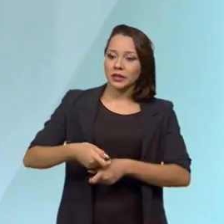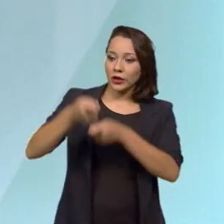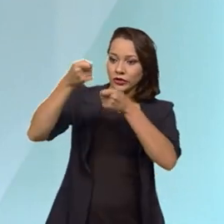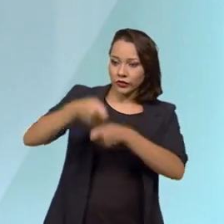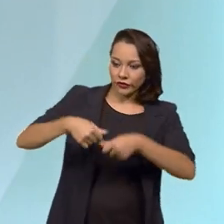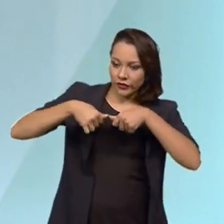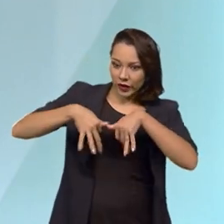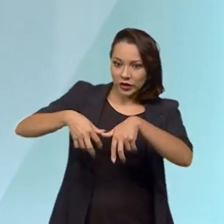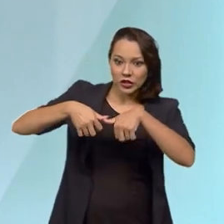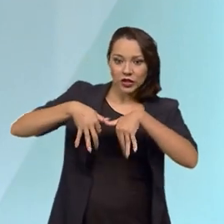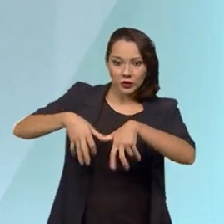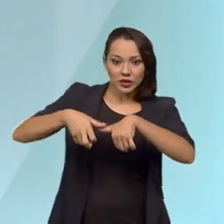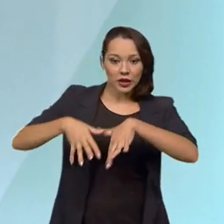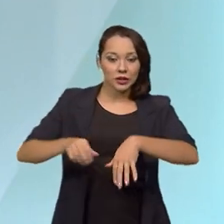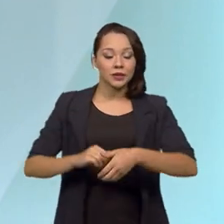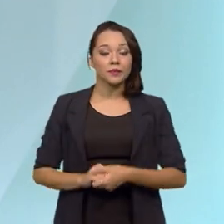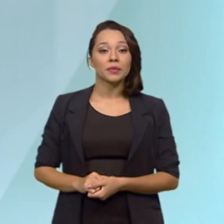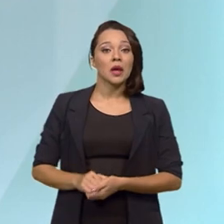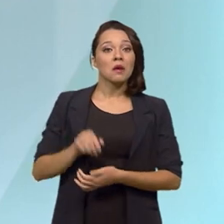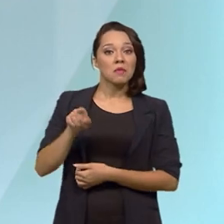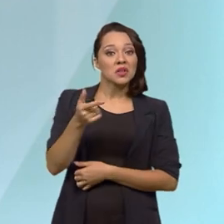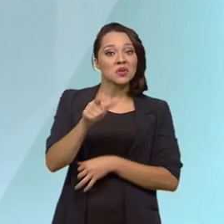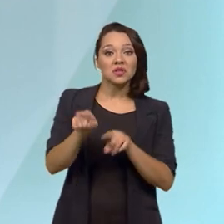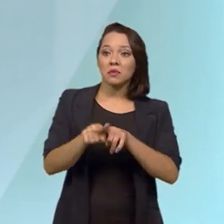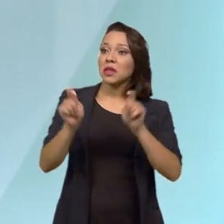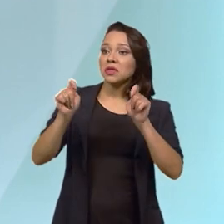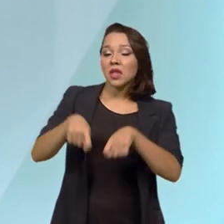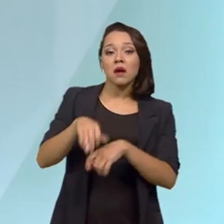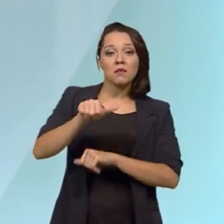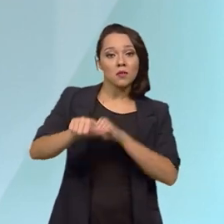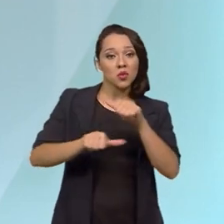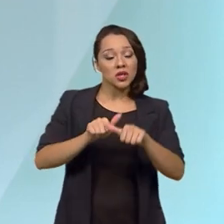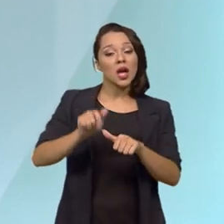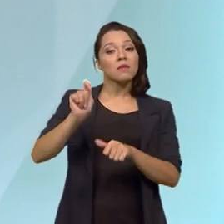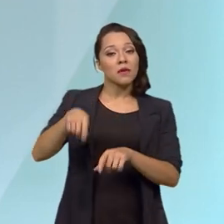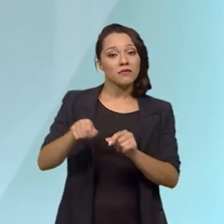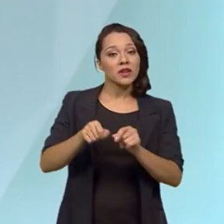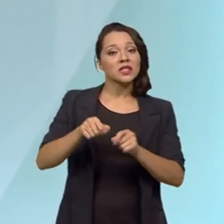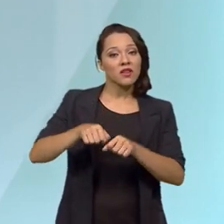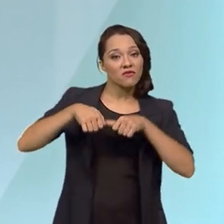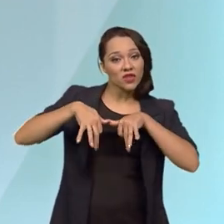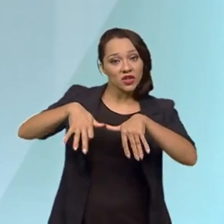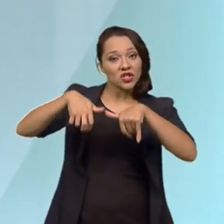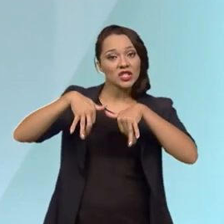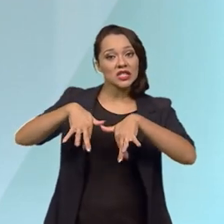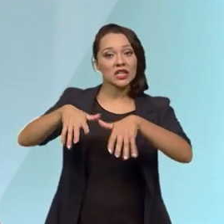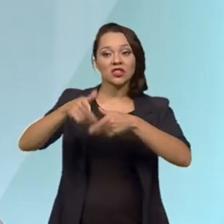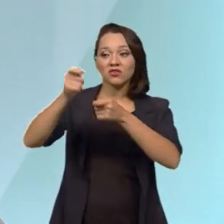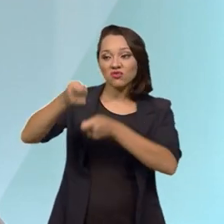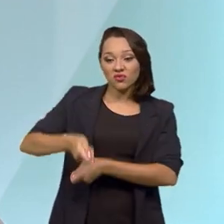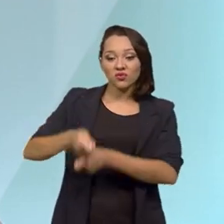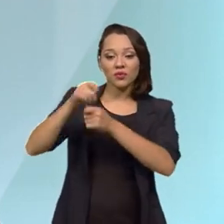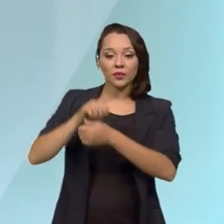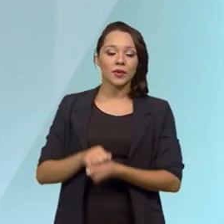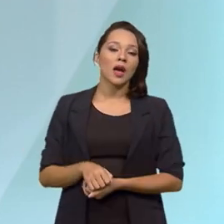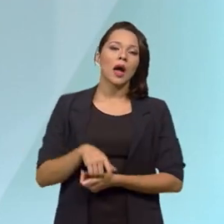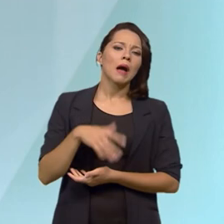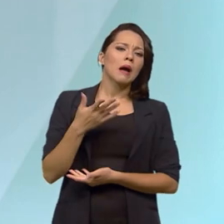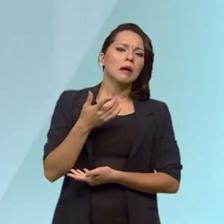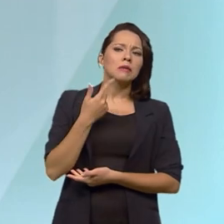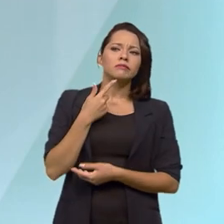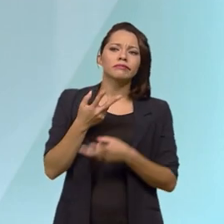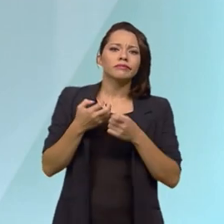mas a agricultura também gera resíduos orgânicos, lixo orgânico, que pode se transformar em fertilizante. Nós entendemos que